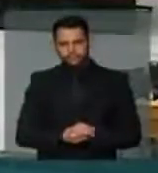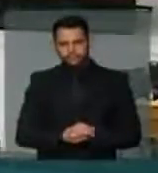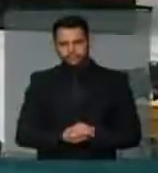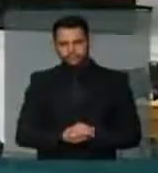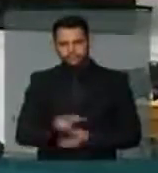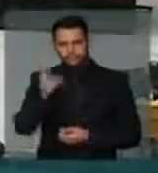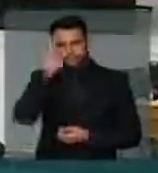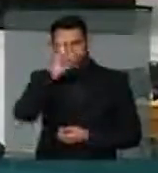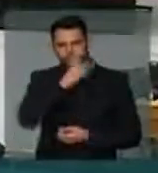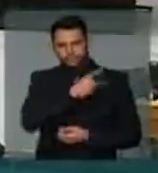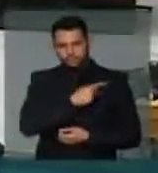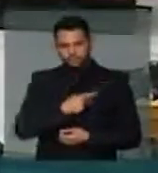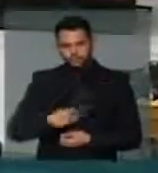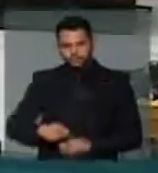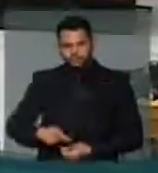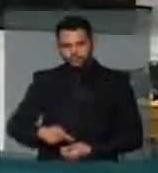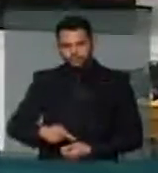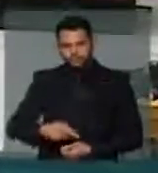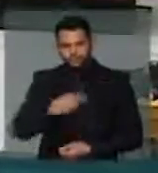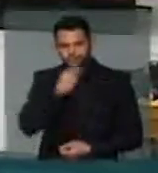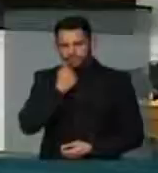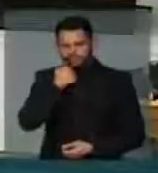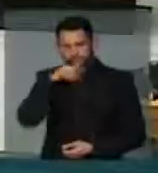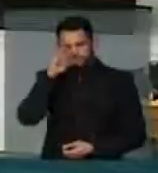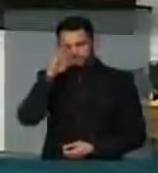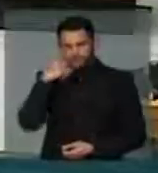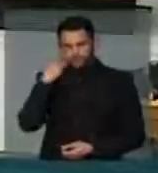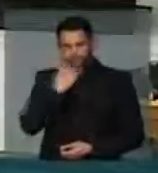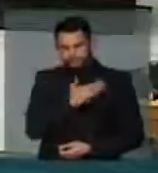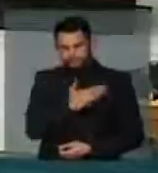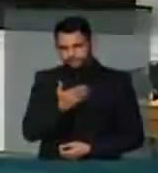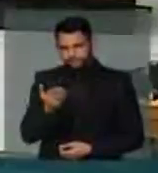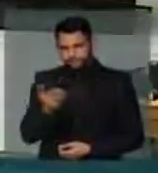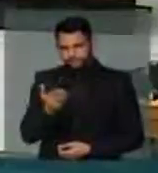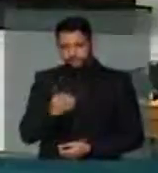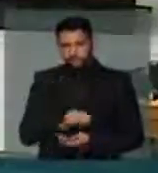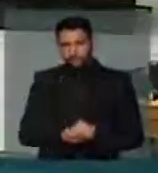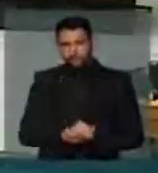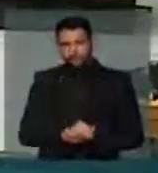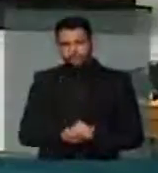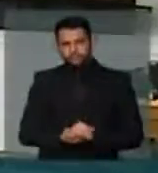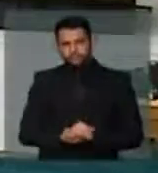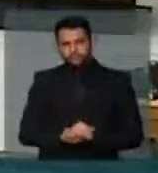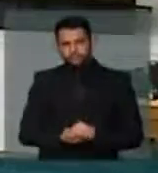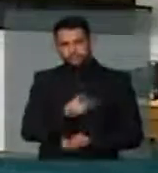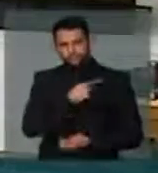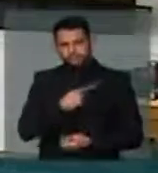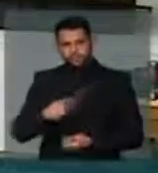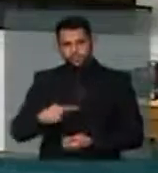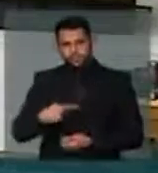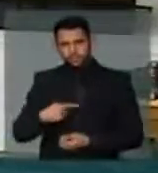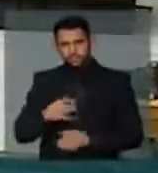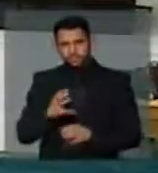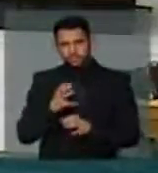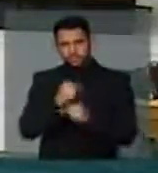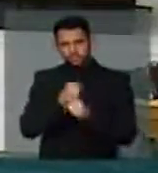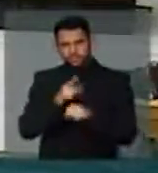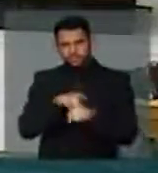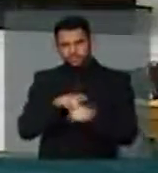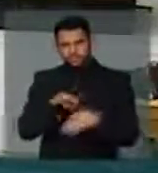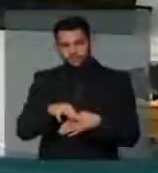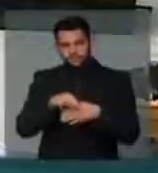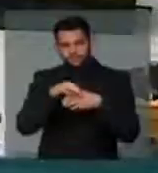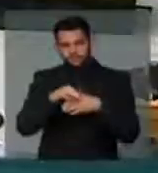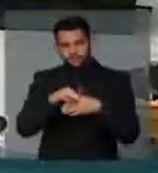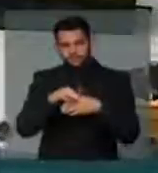Senhor Presidente, senhoras e senhores parlamentares, e, Presidente, queria que somasse o nosso tempo de líder